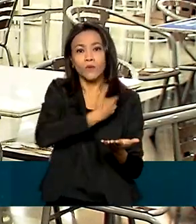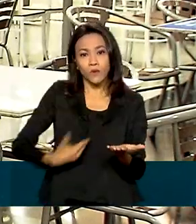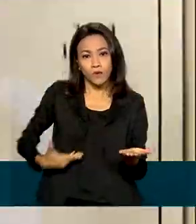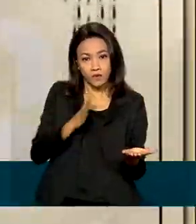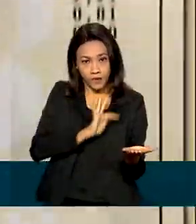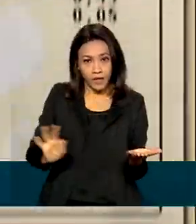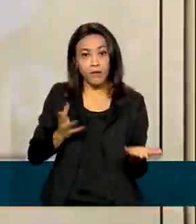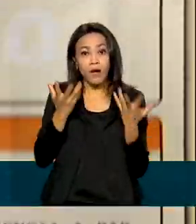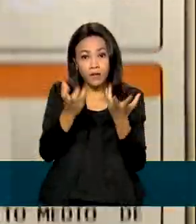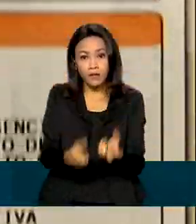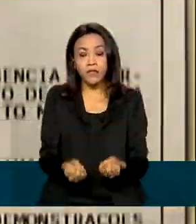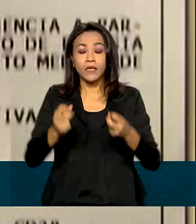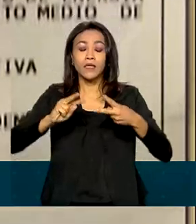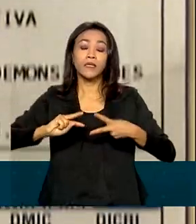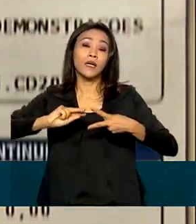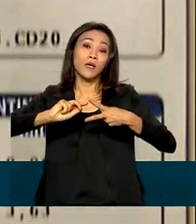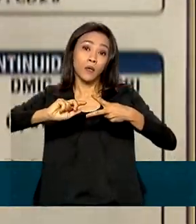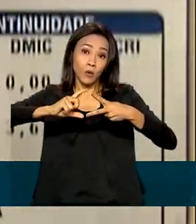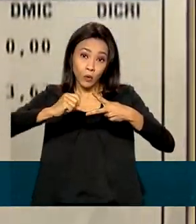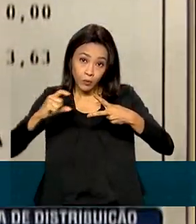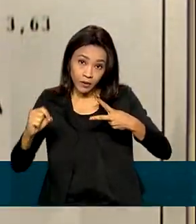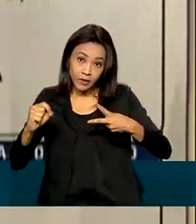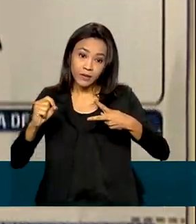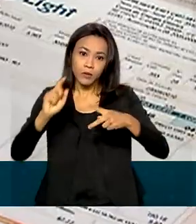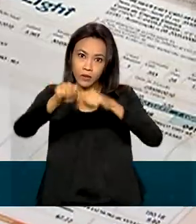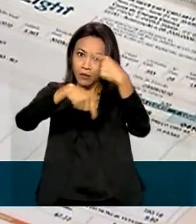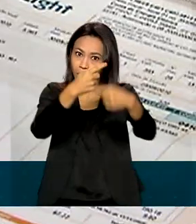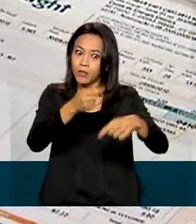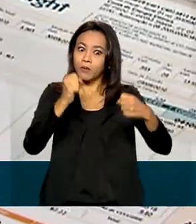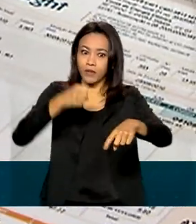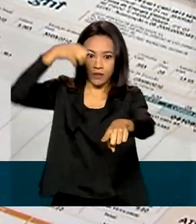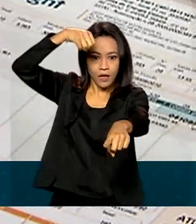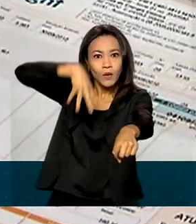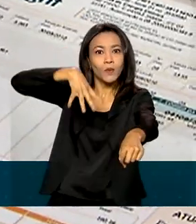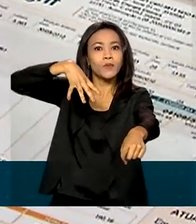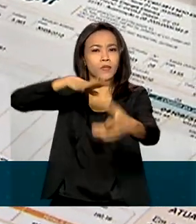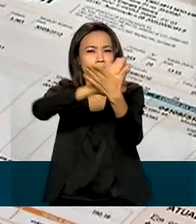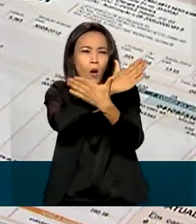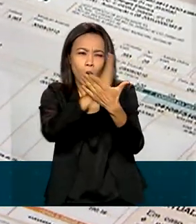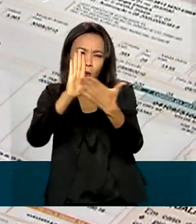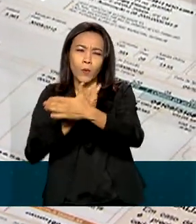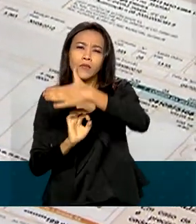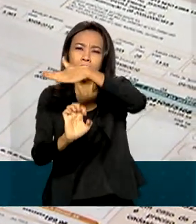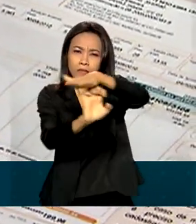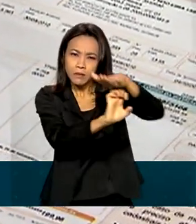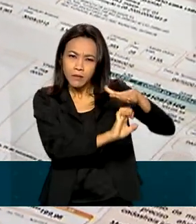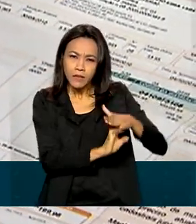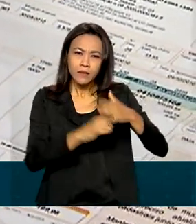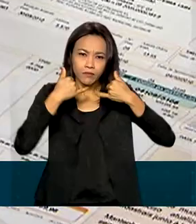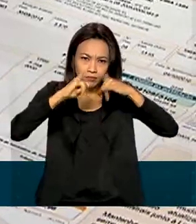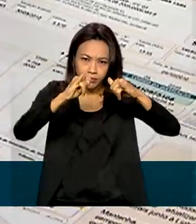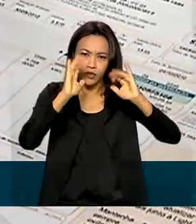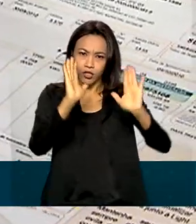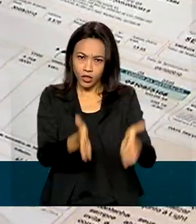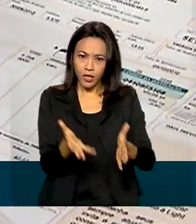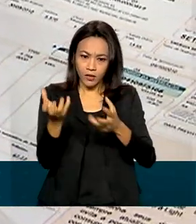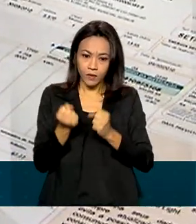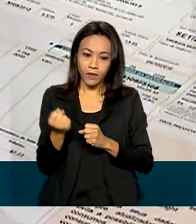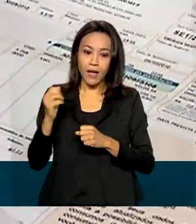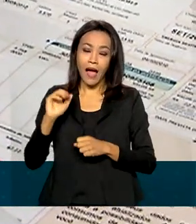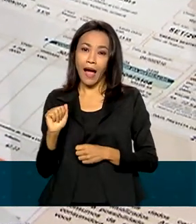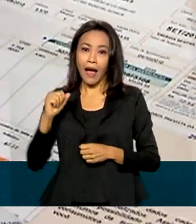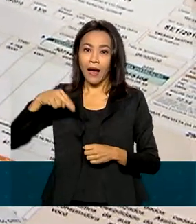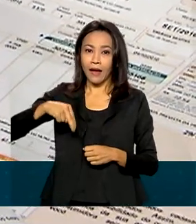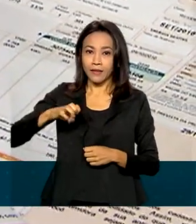ferramenta. O próximo passo pode ser a conta de luz. Algumas concessionárias de energia elétrica já aderiram. A ANEEL, inclusive,